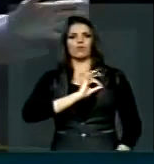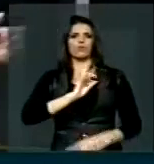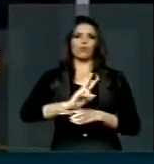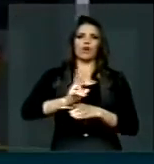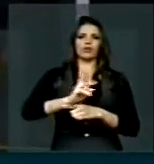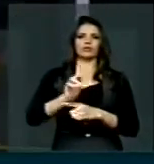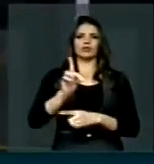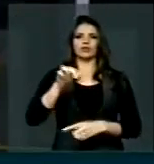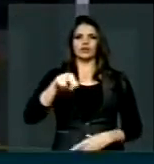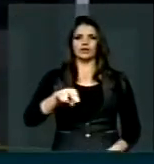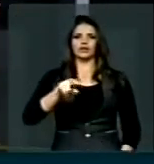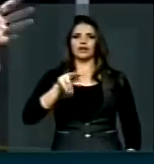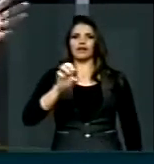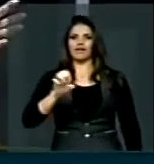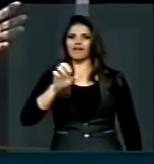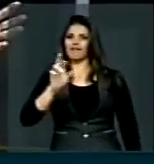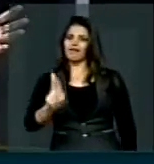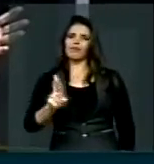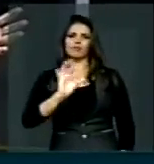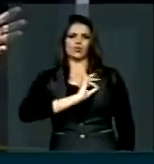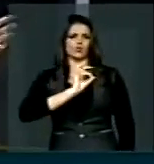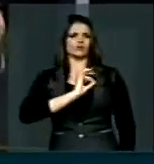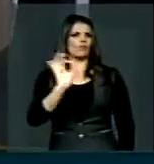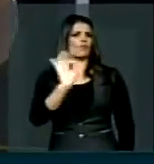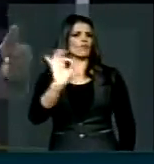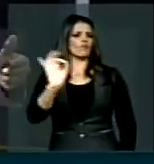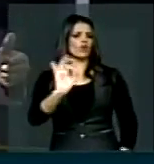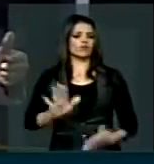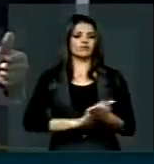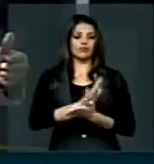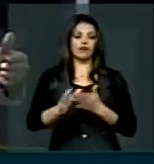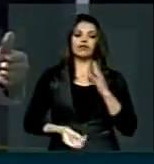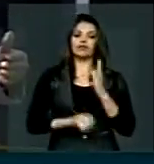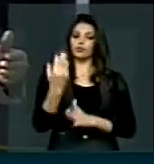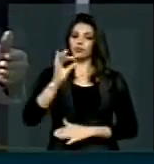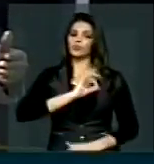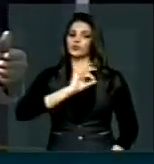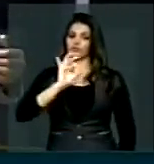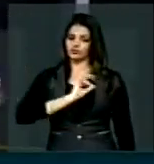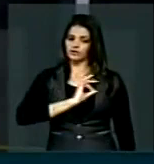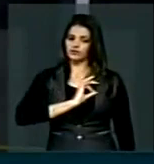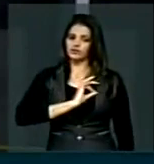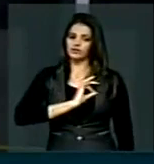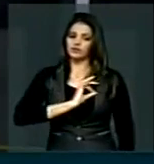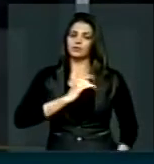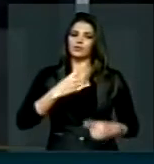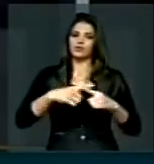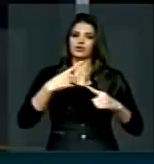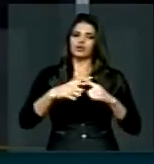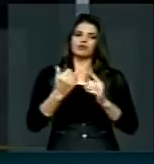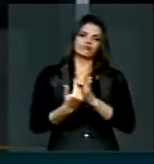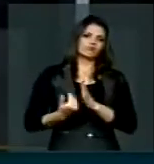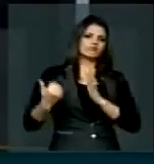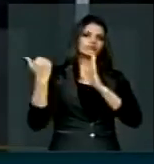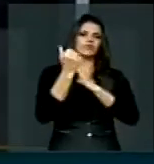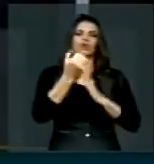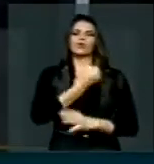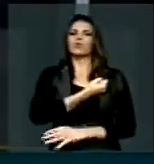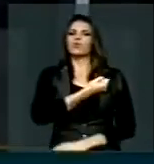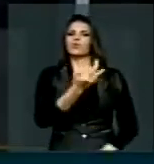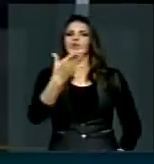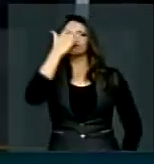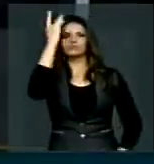DNR, que não eram polícia. Se criou a polícia, aumentamos o número de